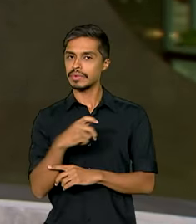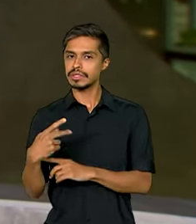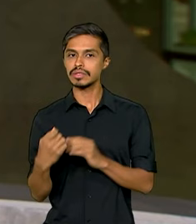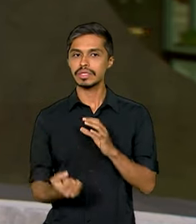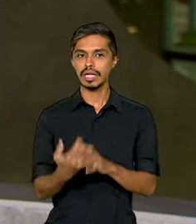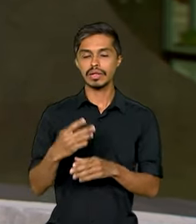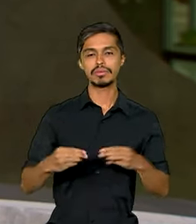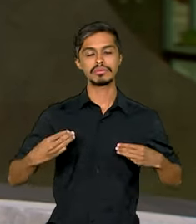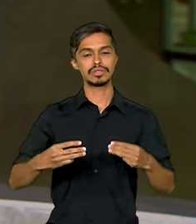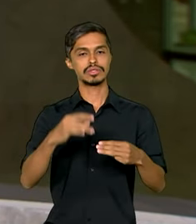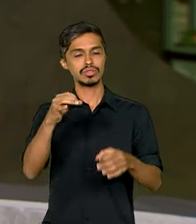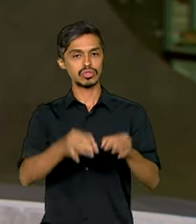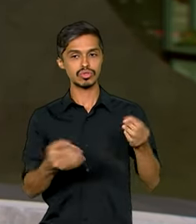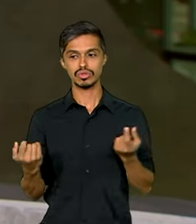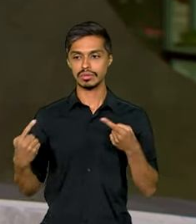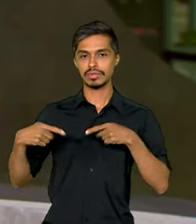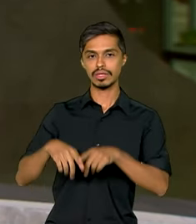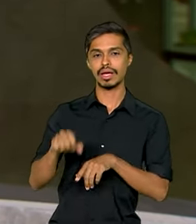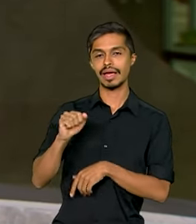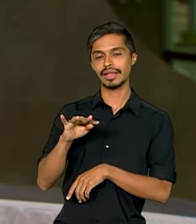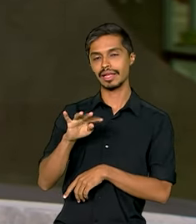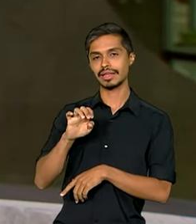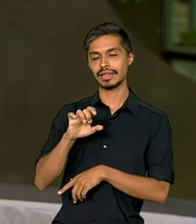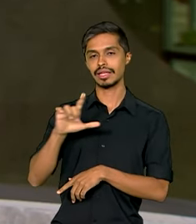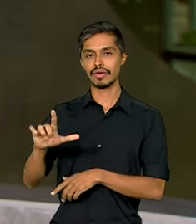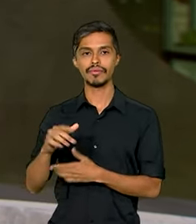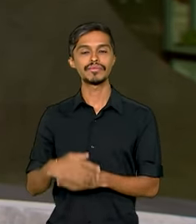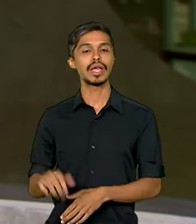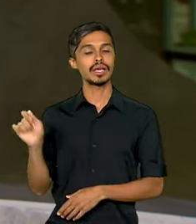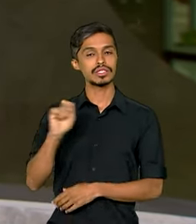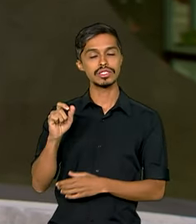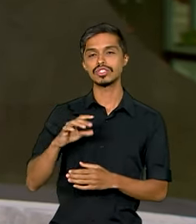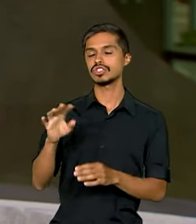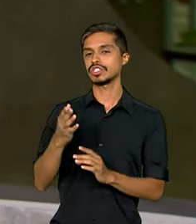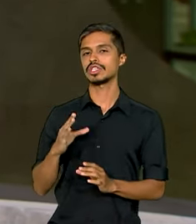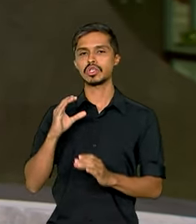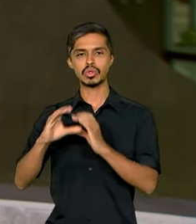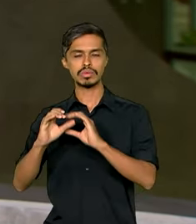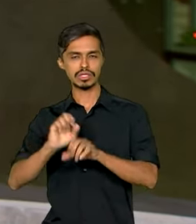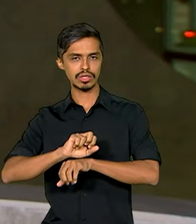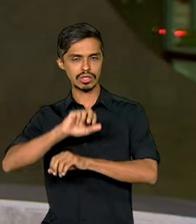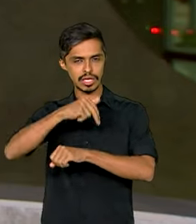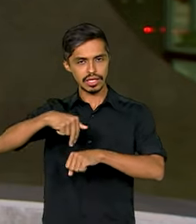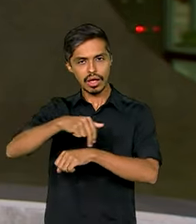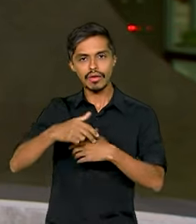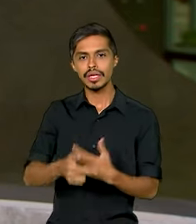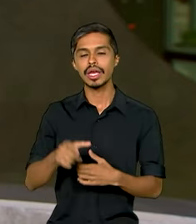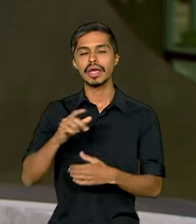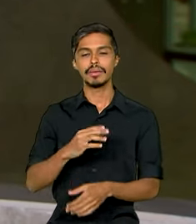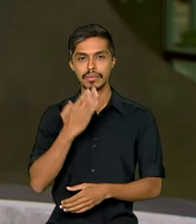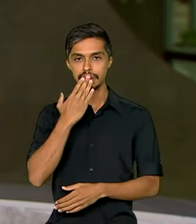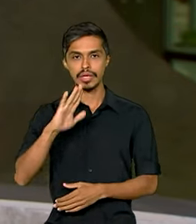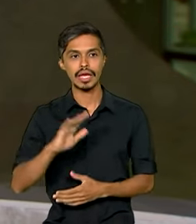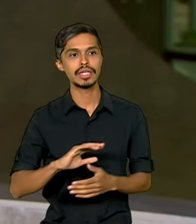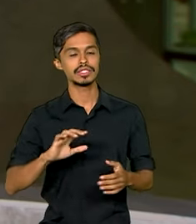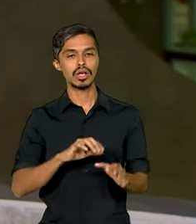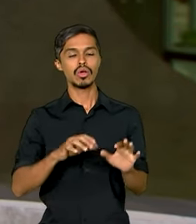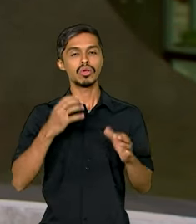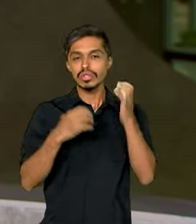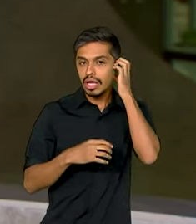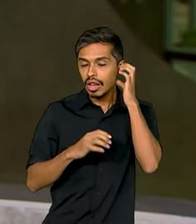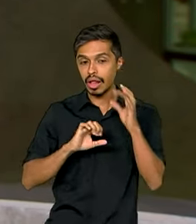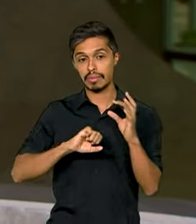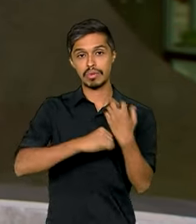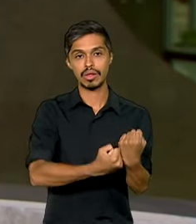Pública, em parceria com a Anatel, a Agência Nacional de Telecomunicações, promete bloquear aparelho, linhas telefônicas,